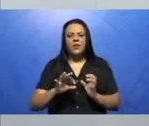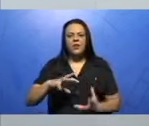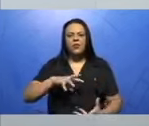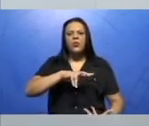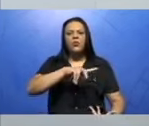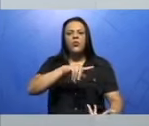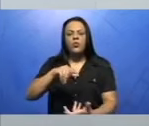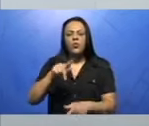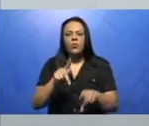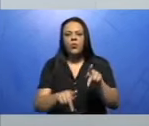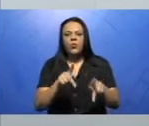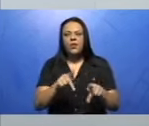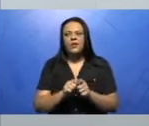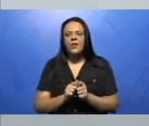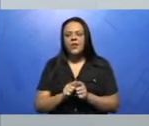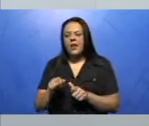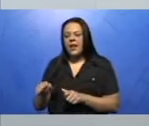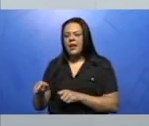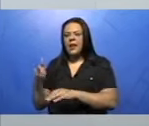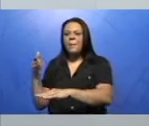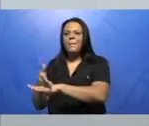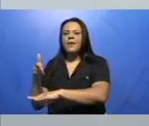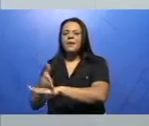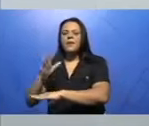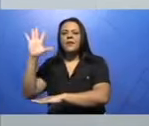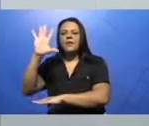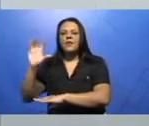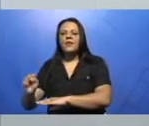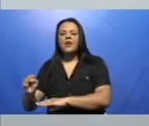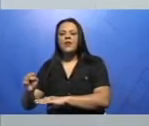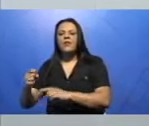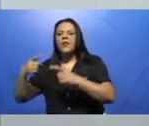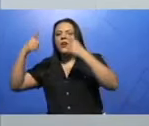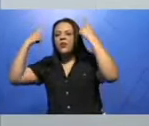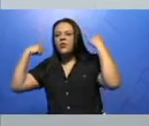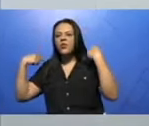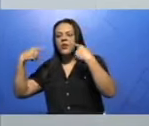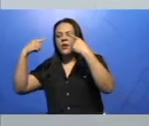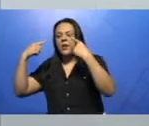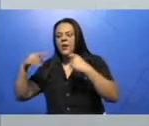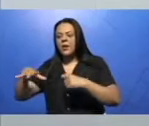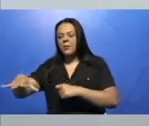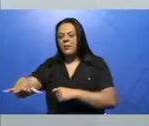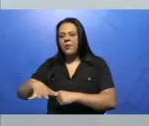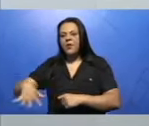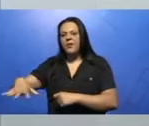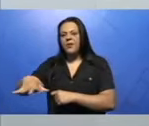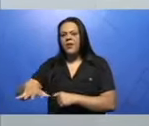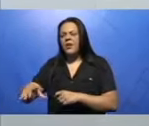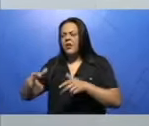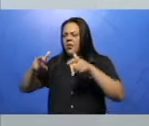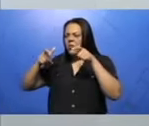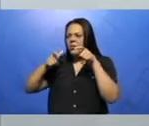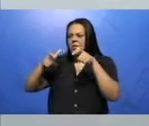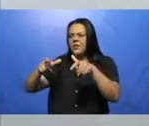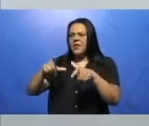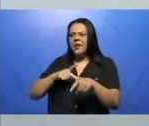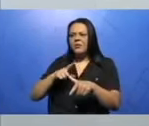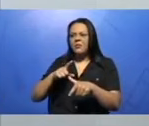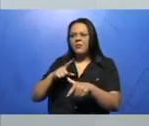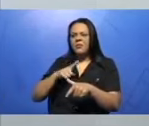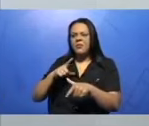participação na África, nos principais rebanhos. Então, a gente pode observar que há uma pequena presença de pecuária,